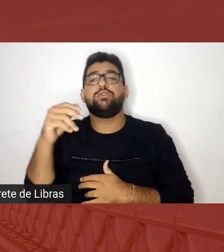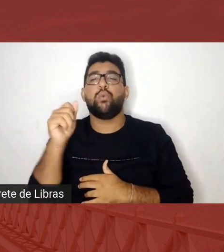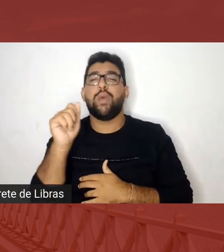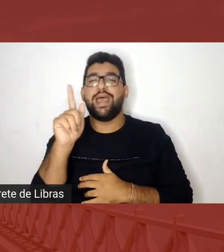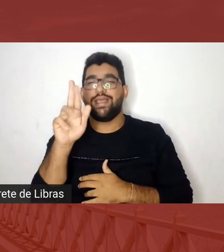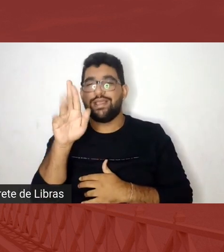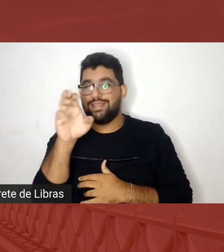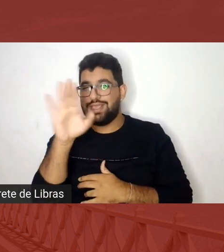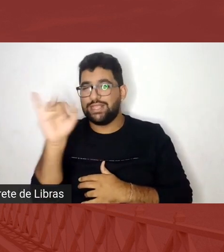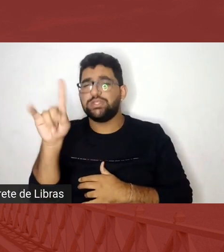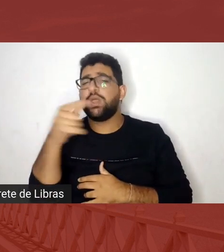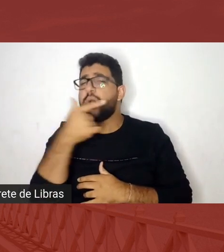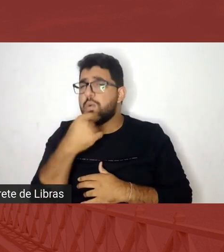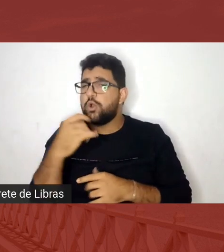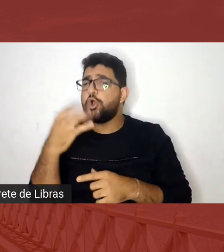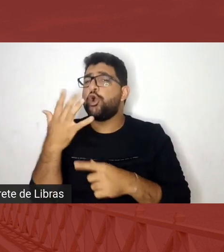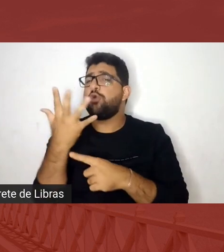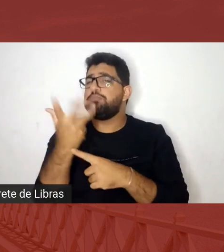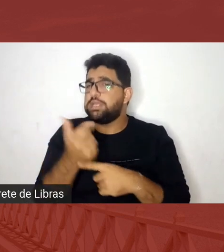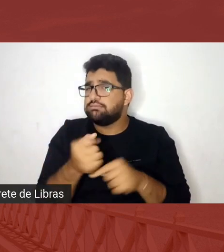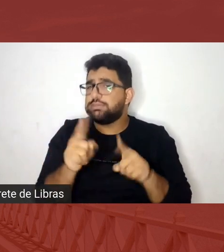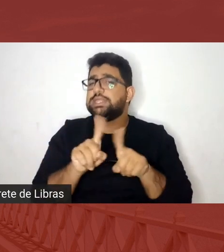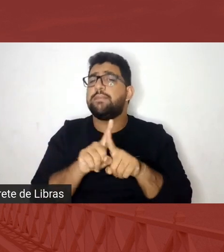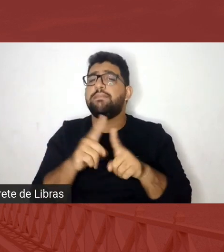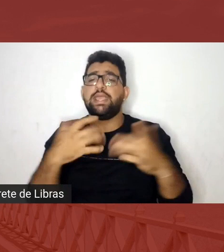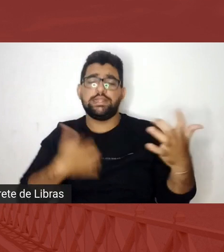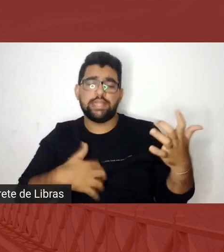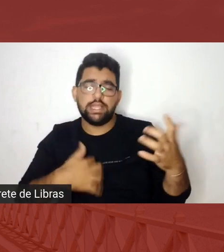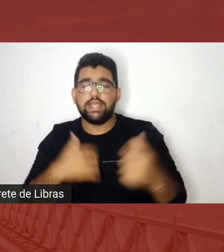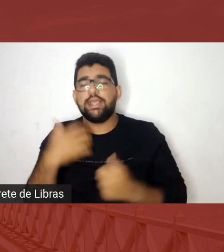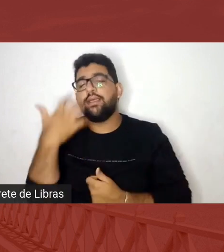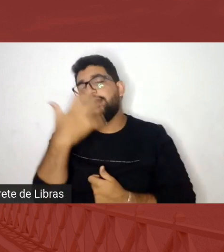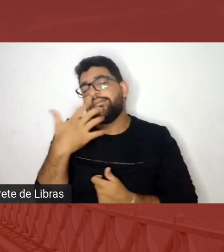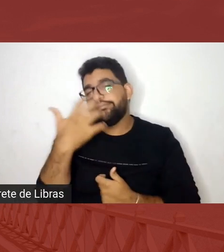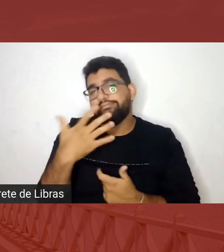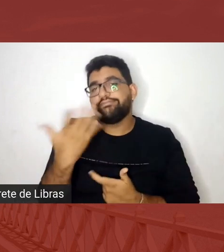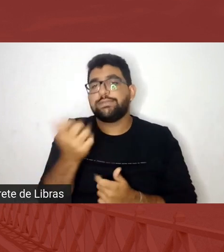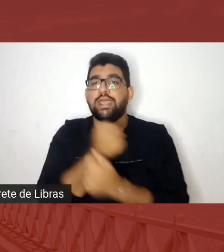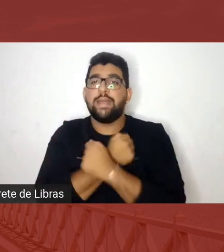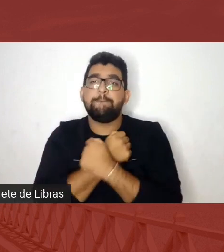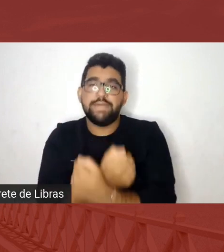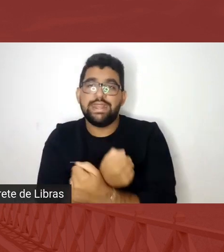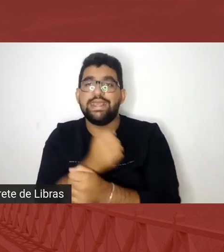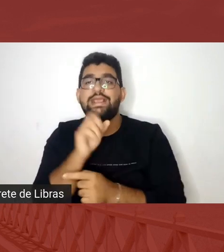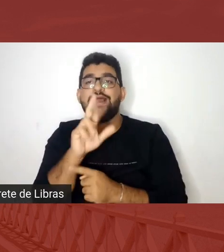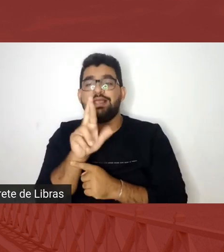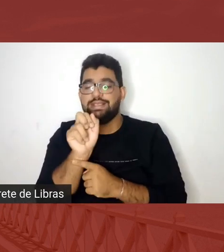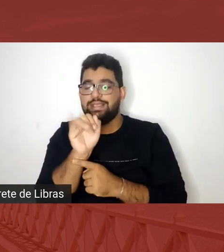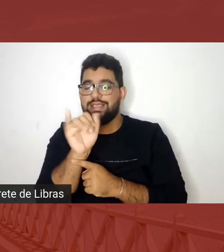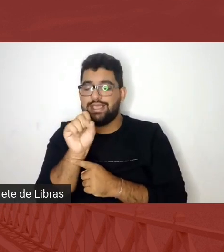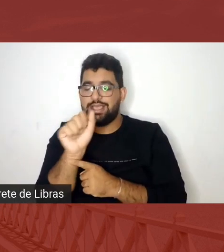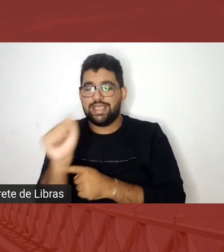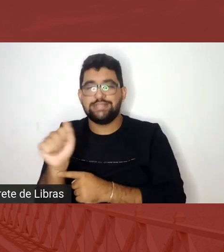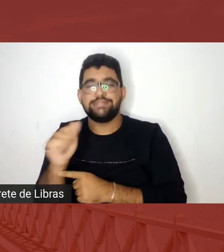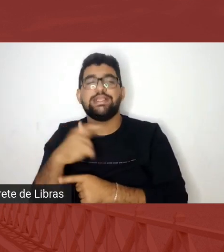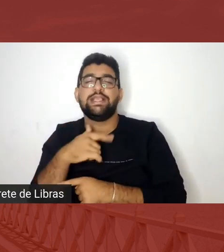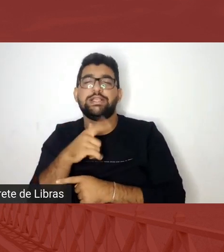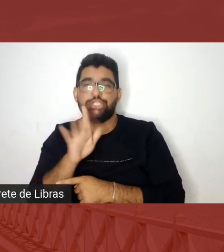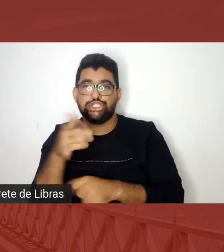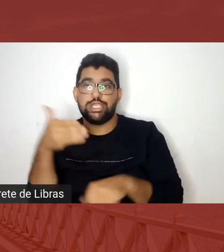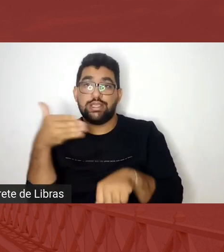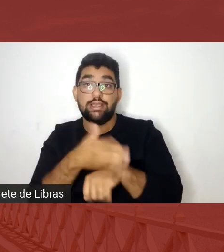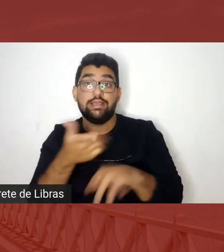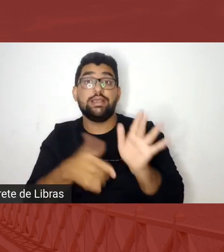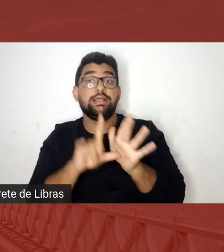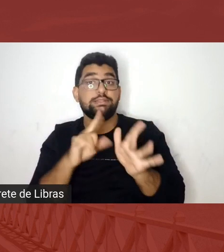artista, também canta e toca, isso é muito legal, muito importante. Um abraço para a Raíssa também, que já passou por aqui, que eu assisti. Eu gosto